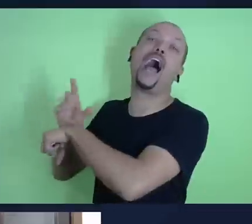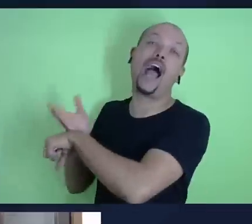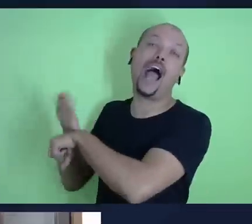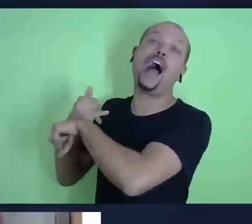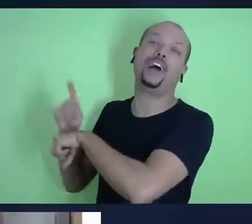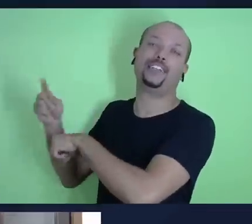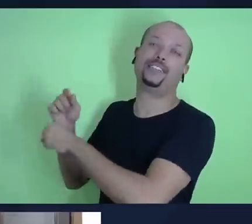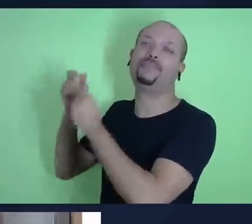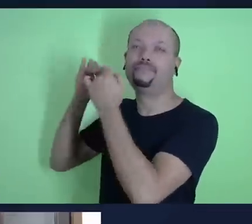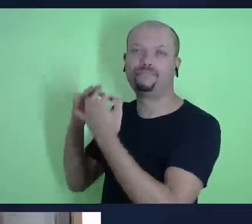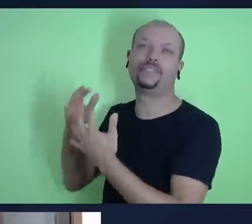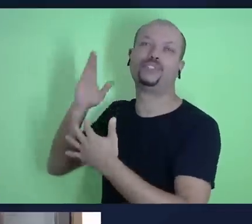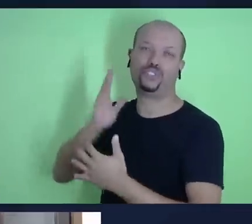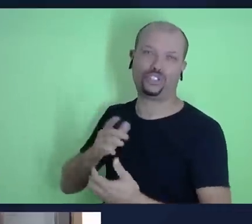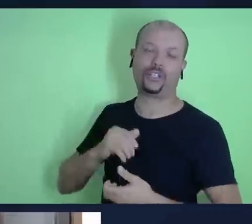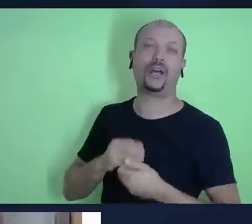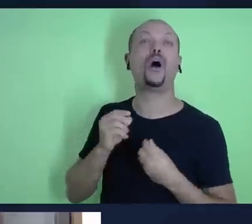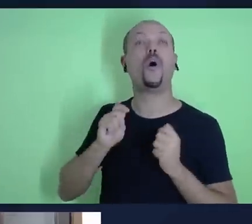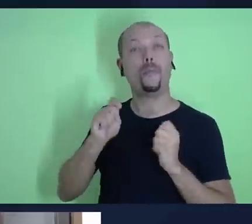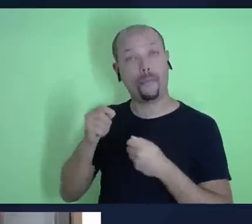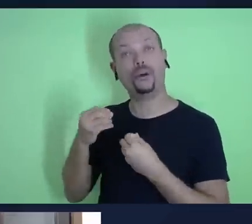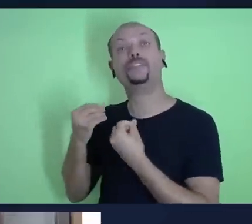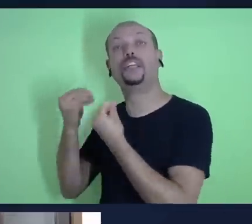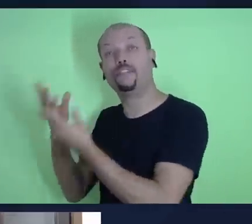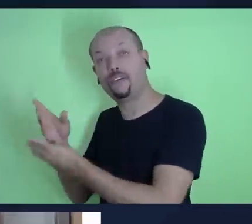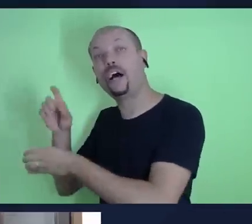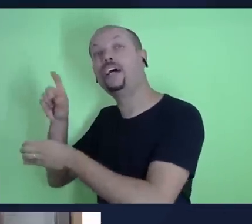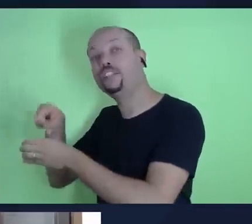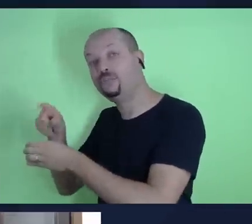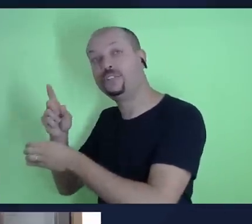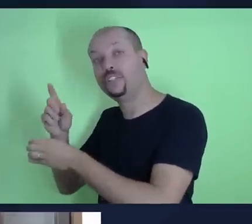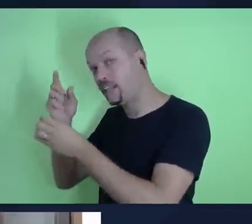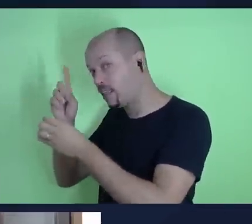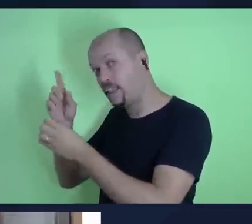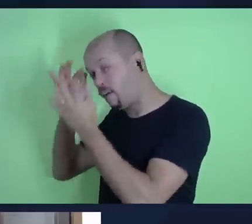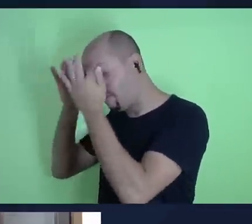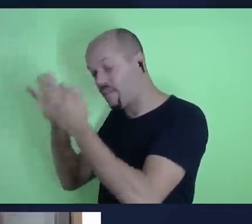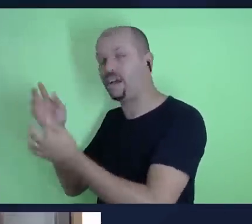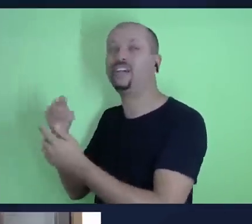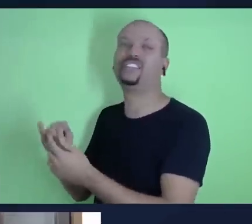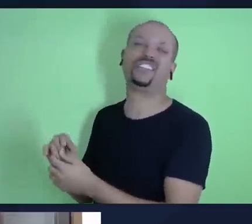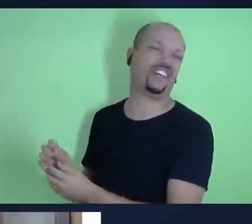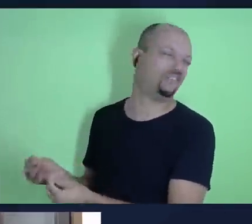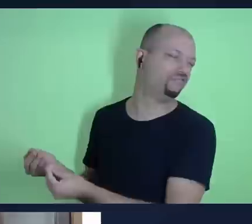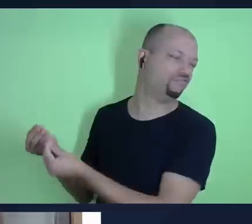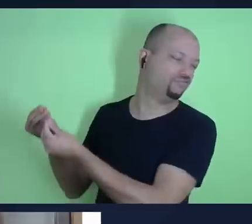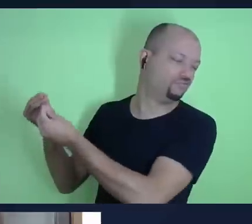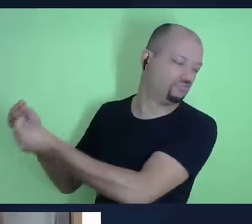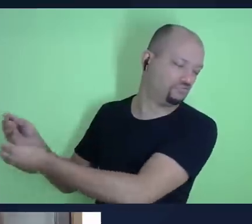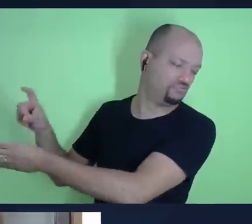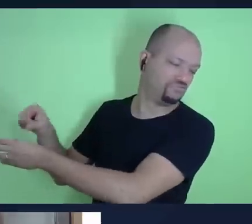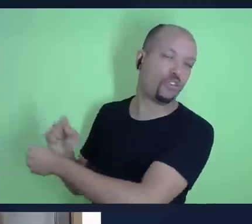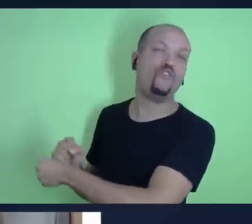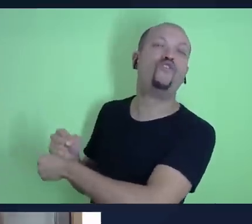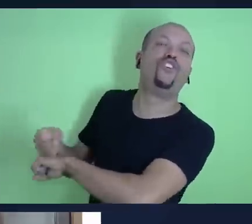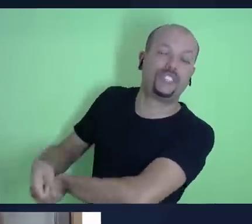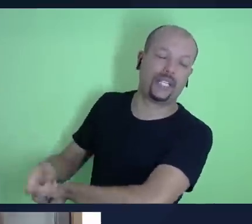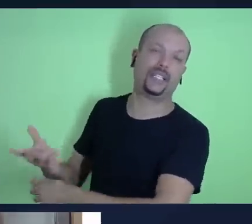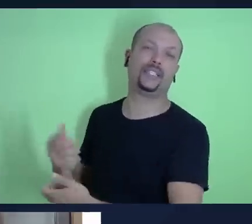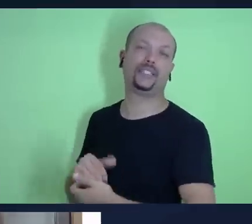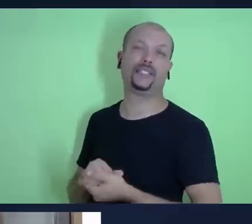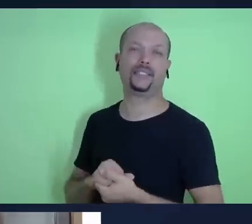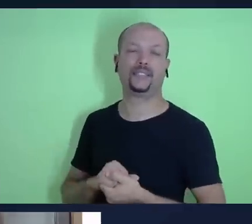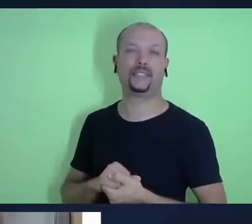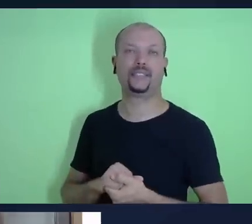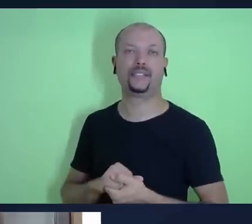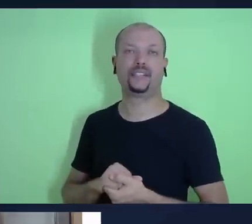posso devolver o dízimo e não ser fiel posso se eu devolvo isso de mal grado se eu devolvo isso obrigado se eu devolvo isso com